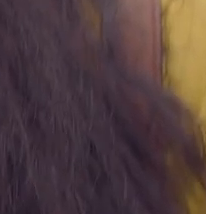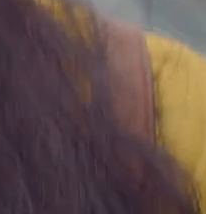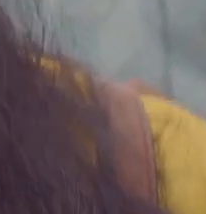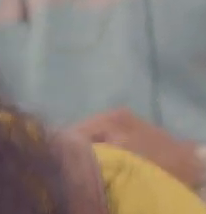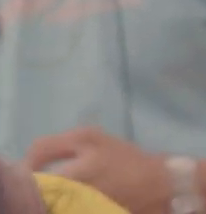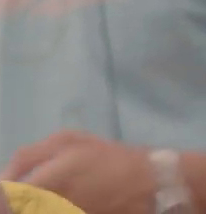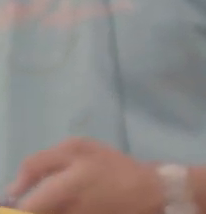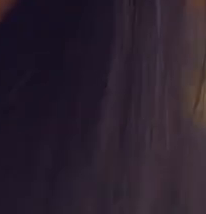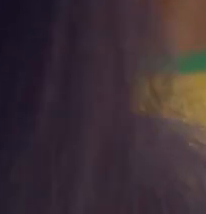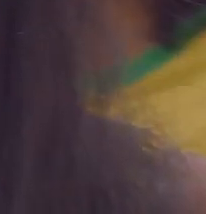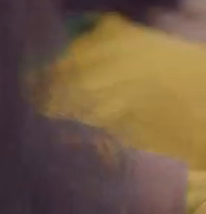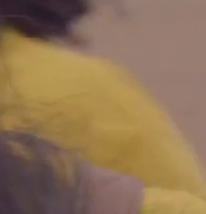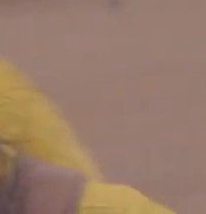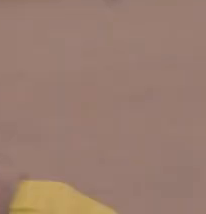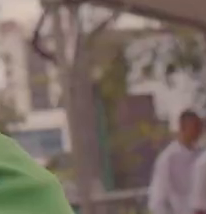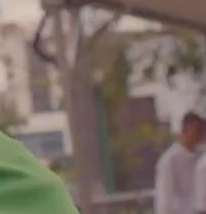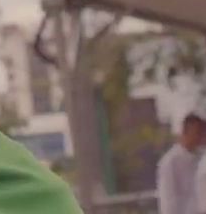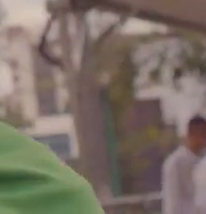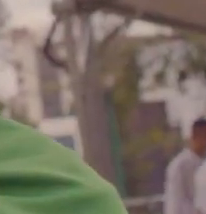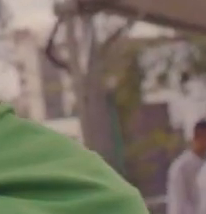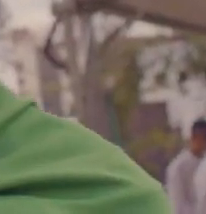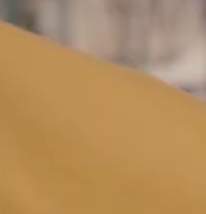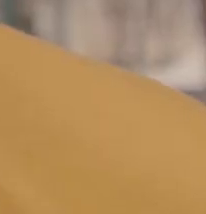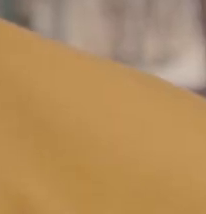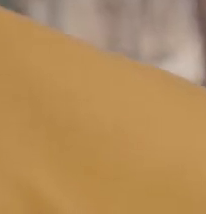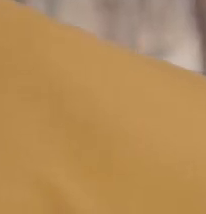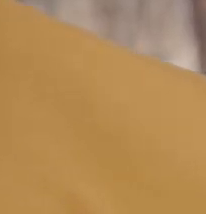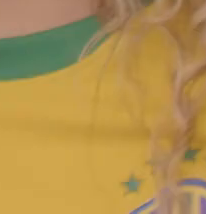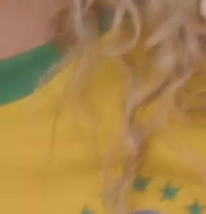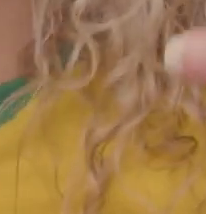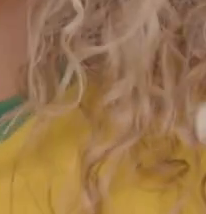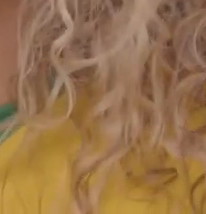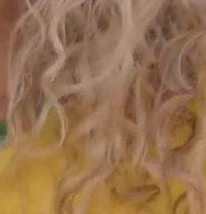E é Bolsonaro na veia. 22. É 22 neles. É 22, cara. 22!